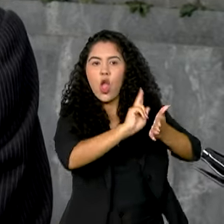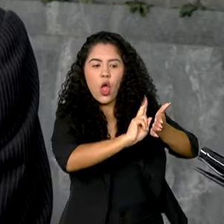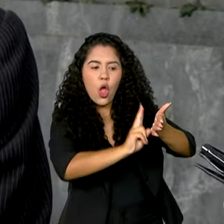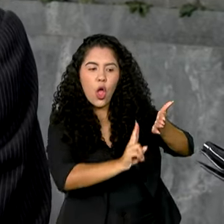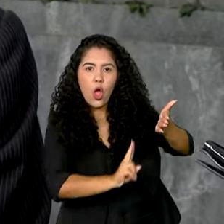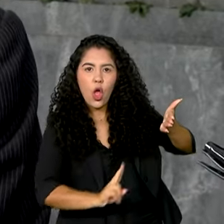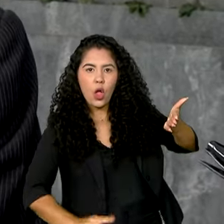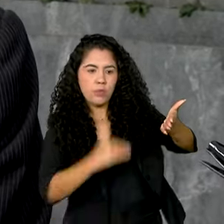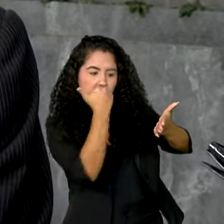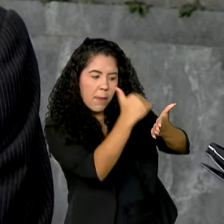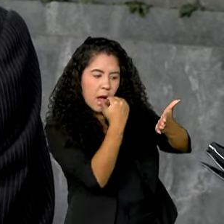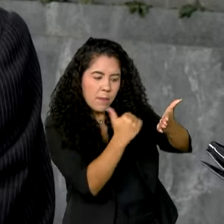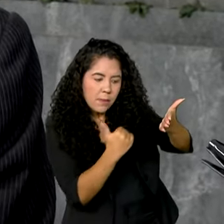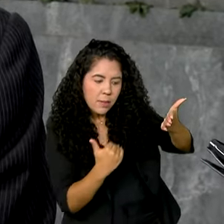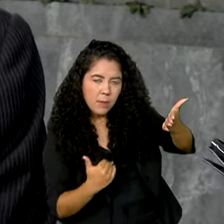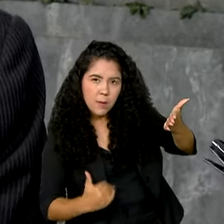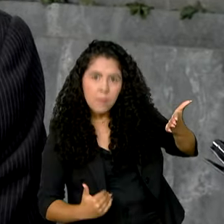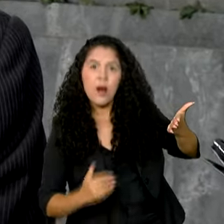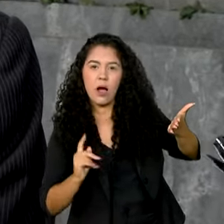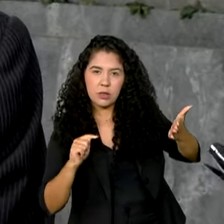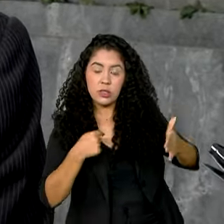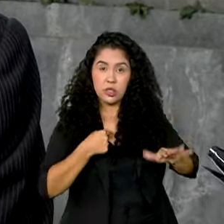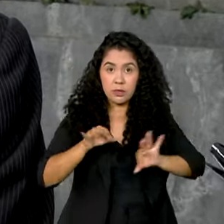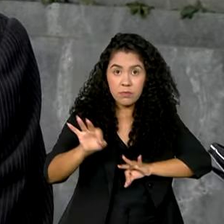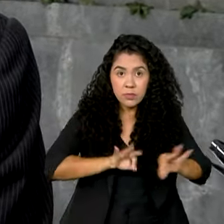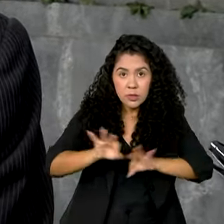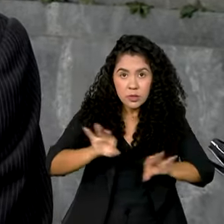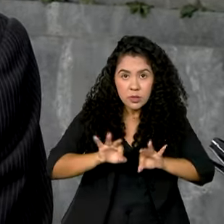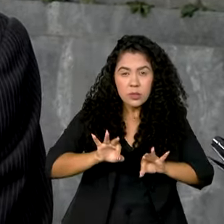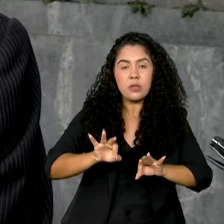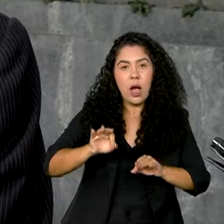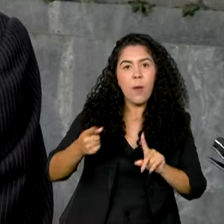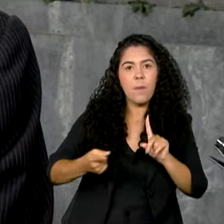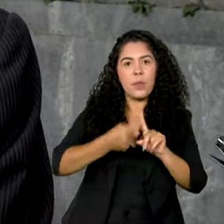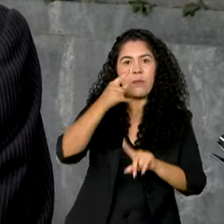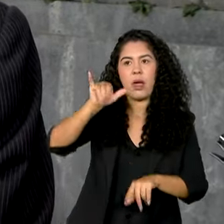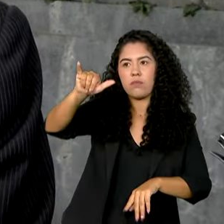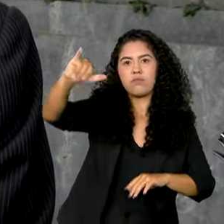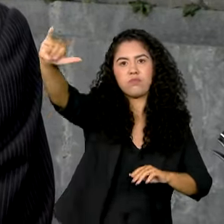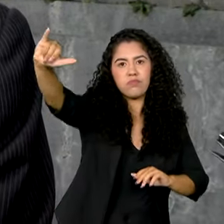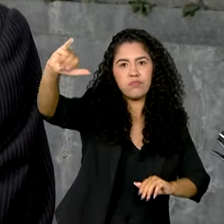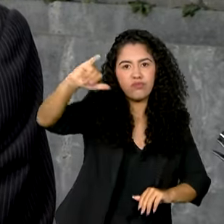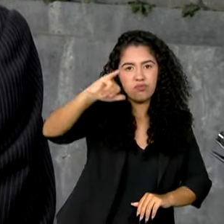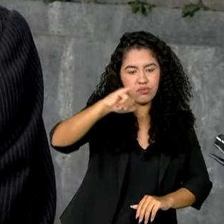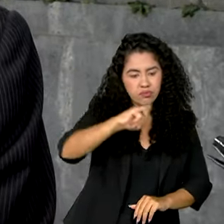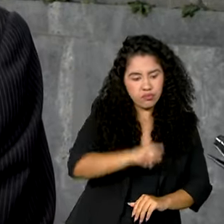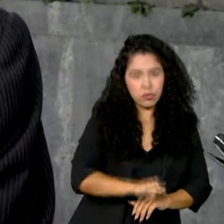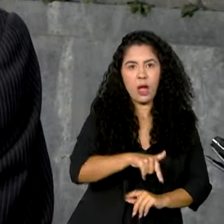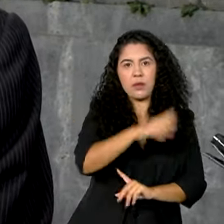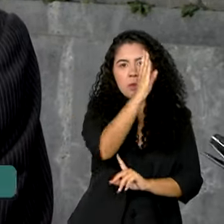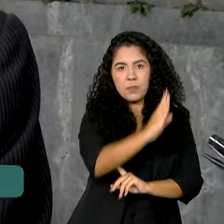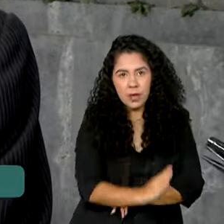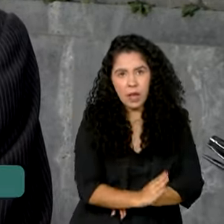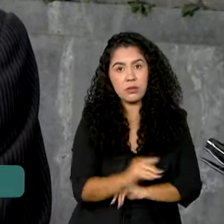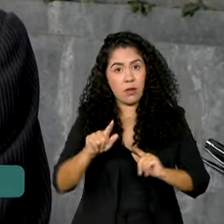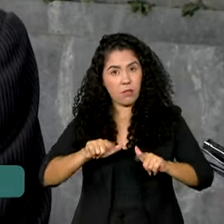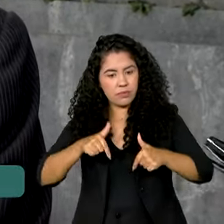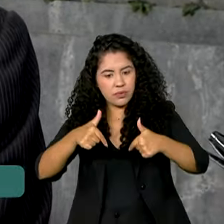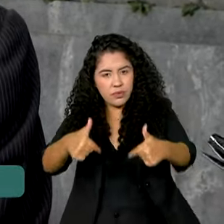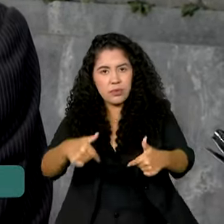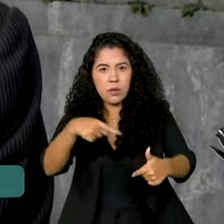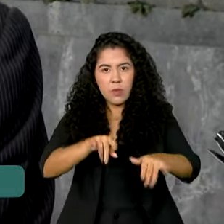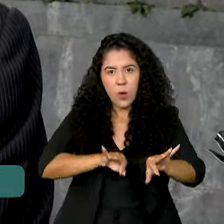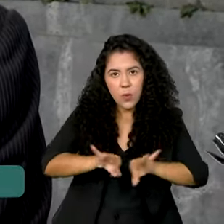preparando e faremos em breve um primeiro voo para repatriar. E essa operação está sendo realizada